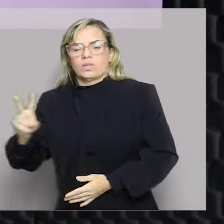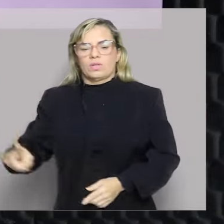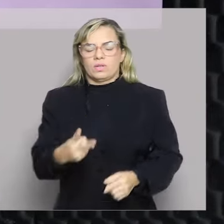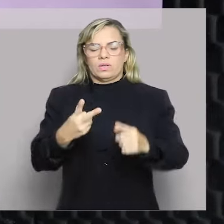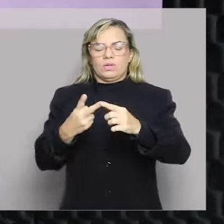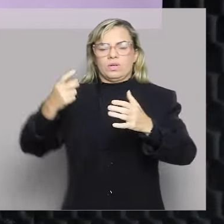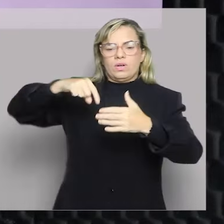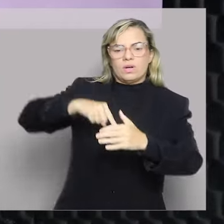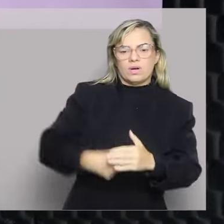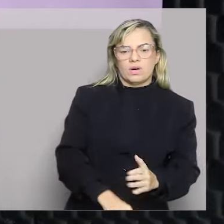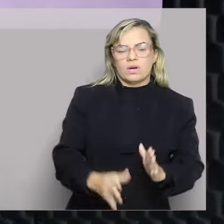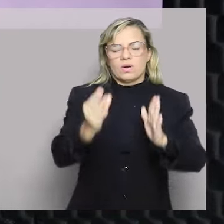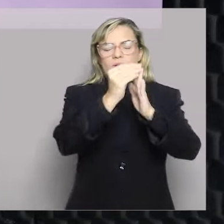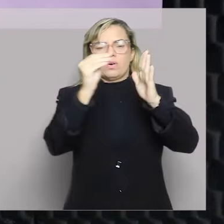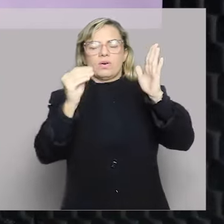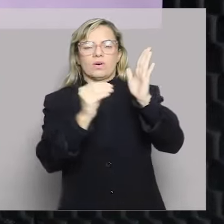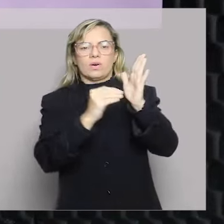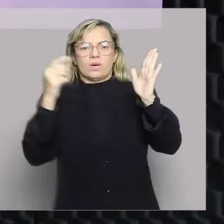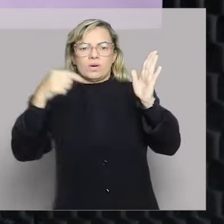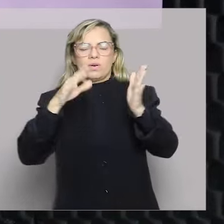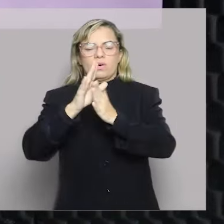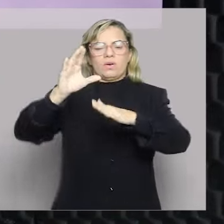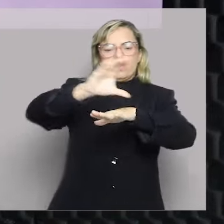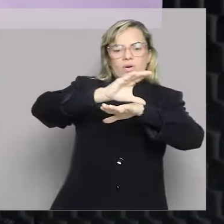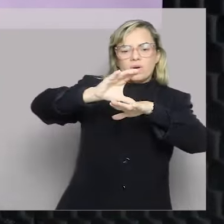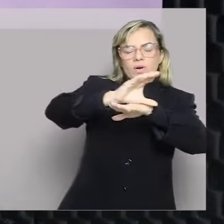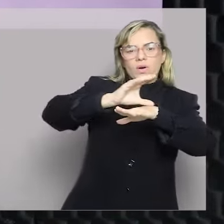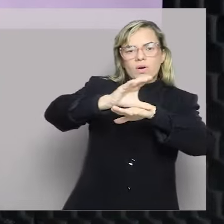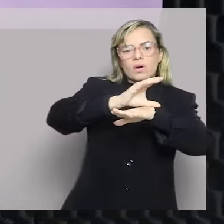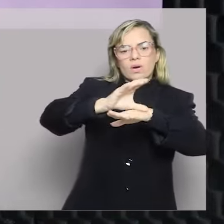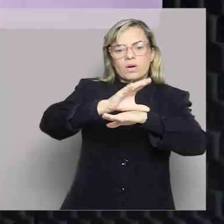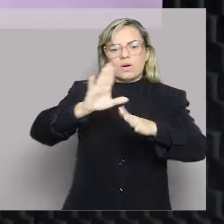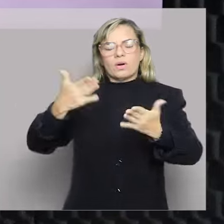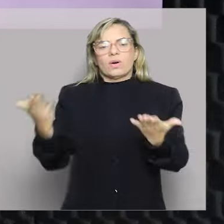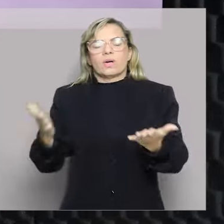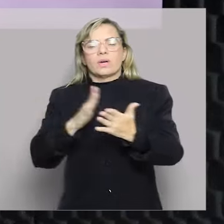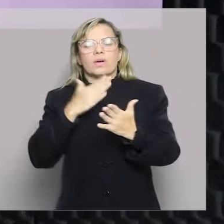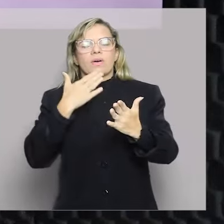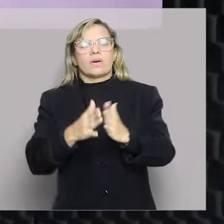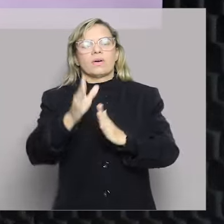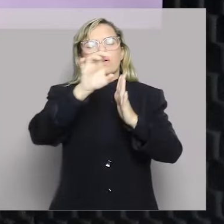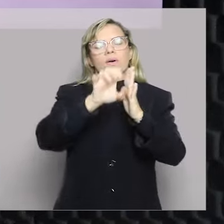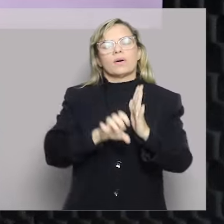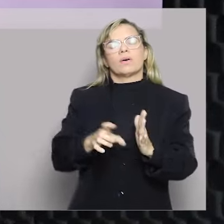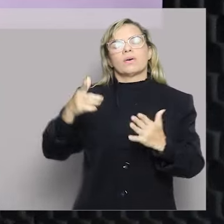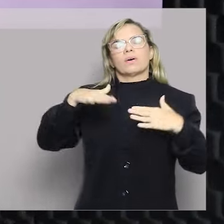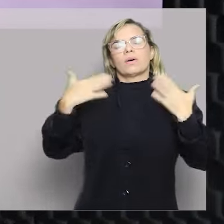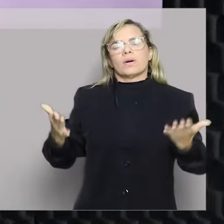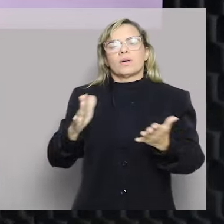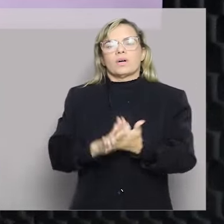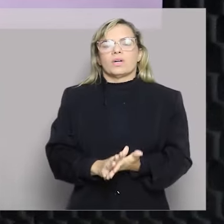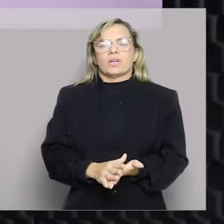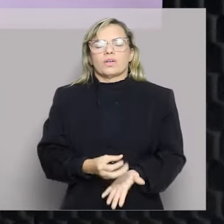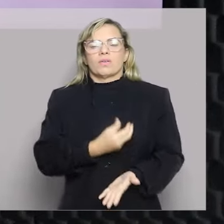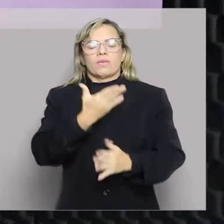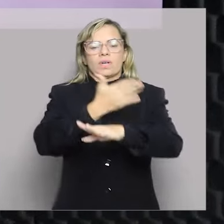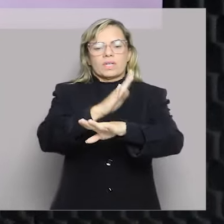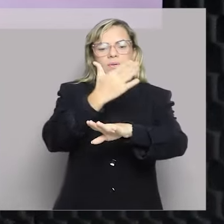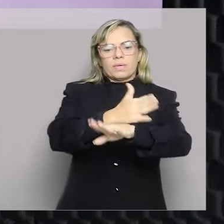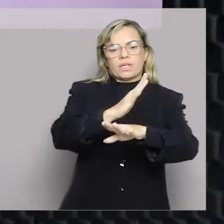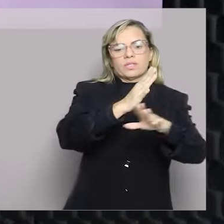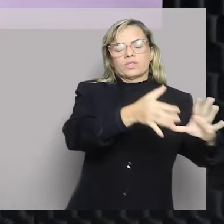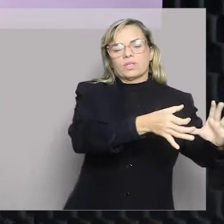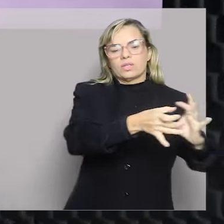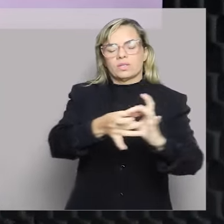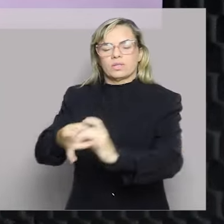aprofundar o conteúdo, tentar pegar o conteúdo da Constituição, o conteúdo que é cobrado na dica, e colocar isso numa situação de vida prática. Então, não